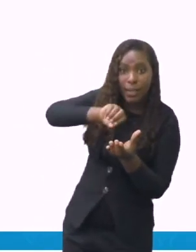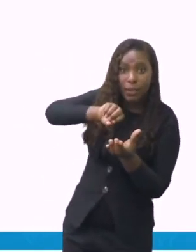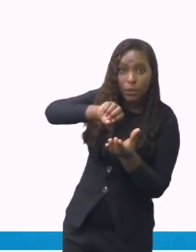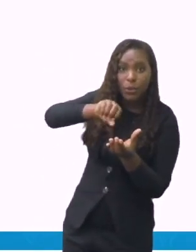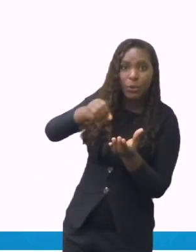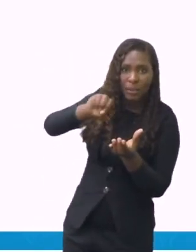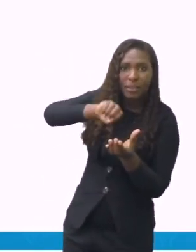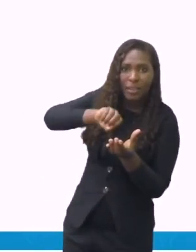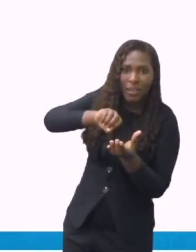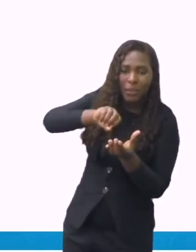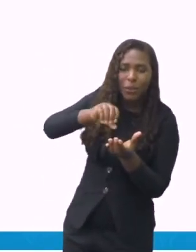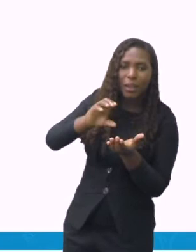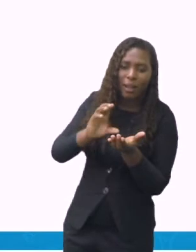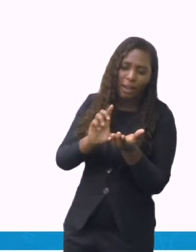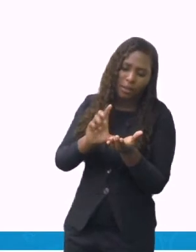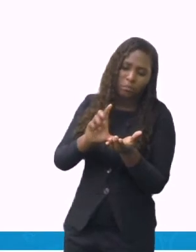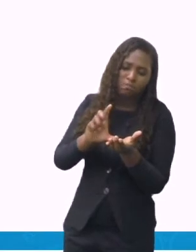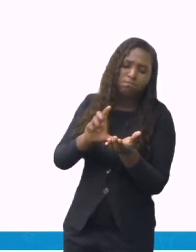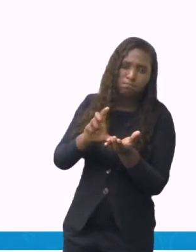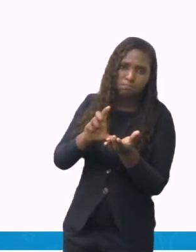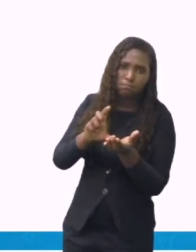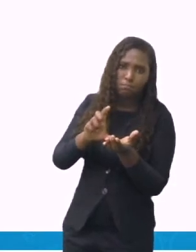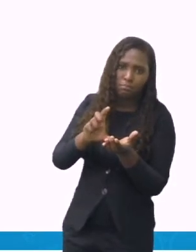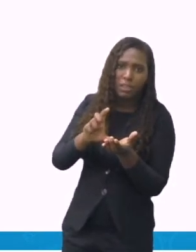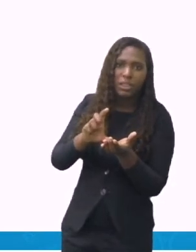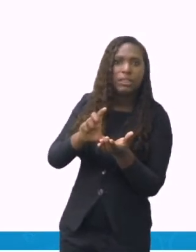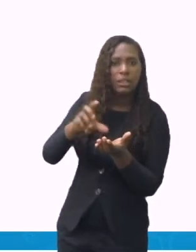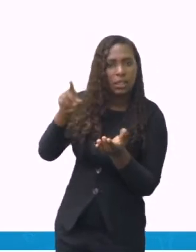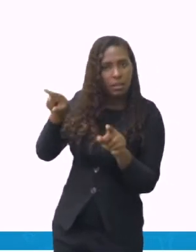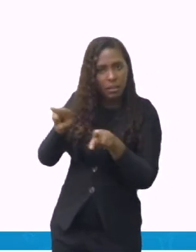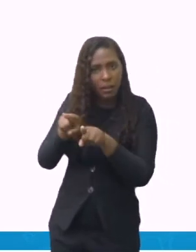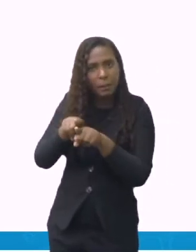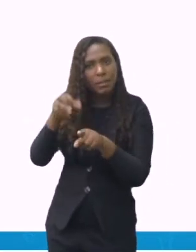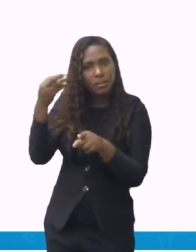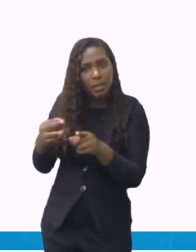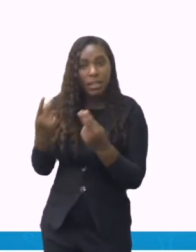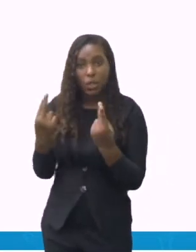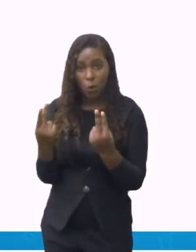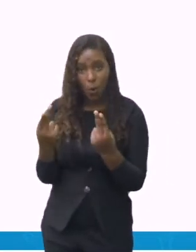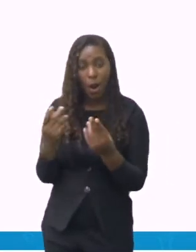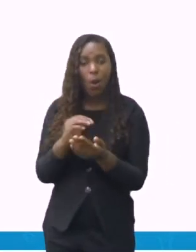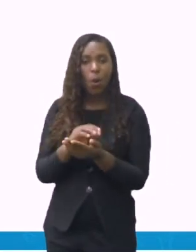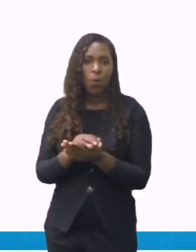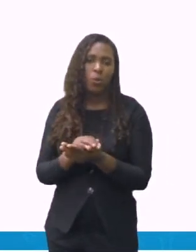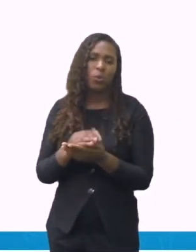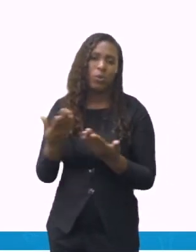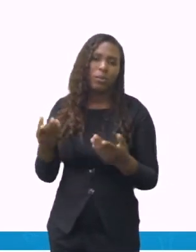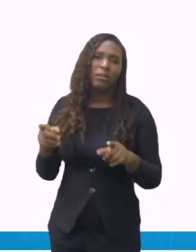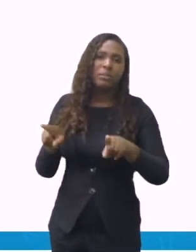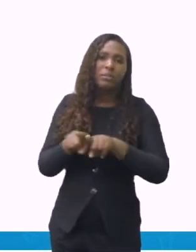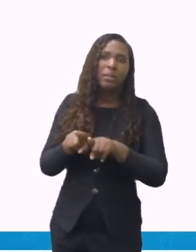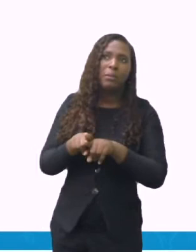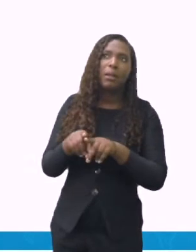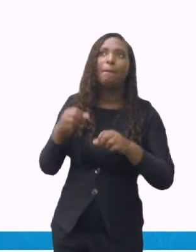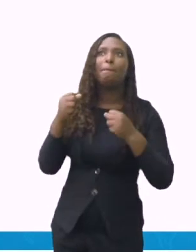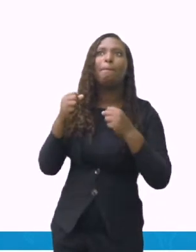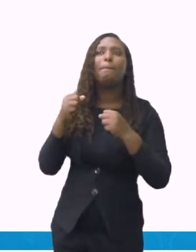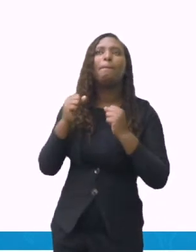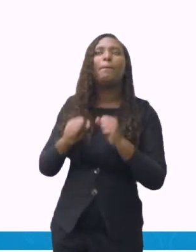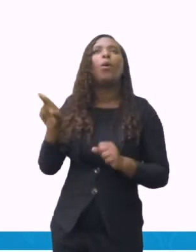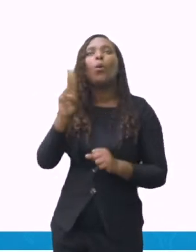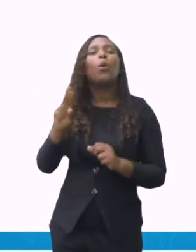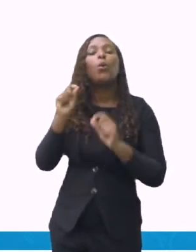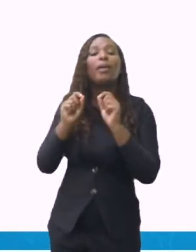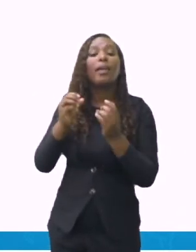desde que eu especifique, desde que eu fale o quanto eu vou precisar e o tamanho. Eu posso usar copo. Eu posso usar